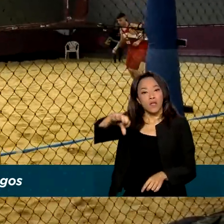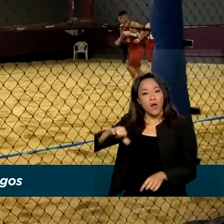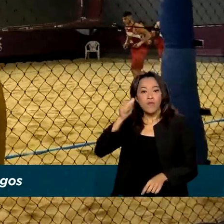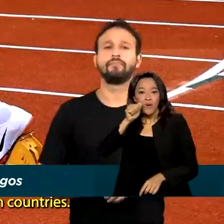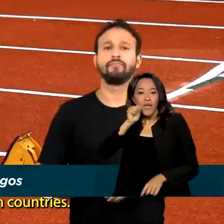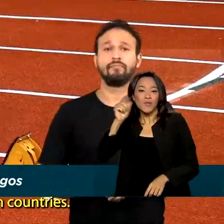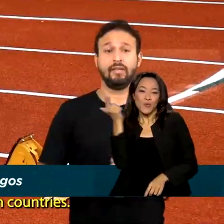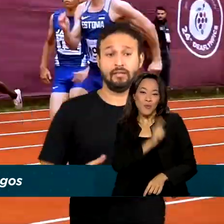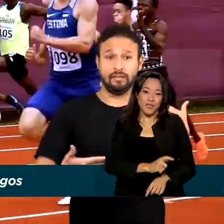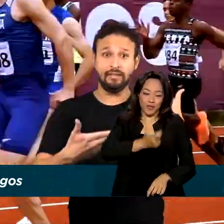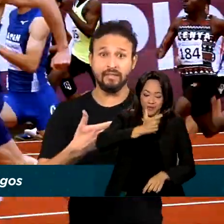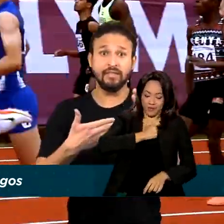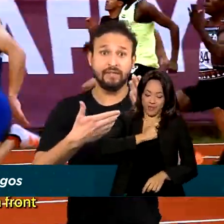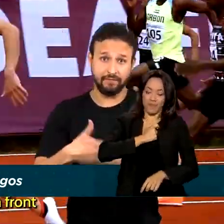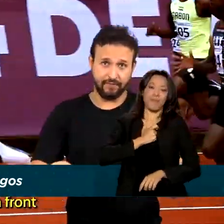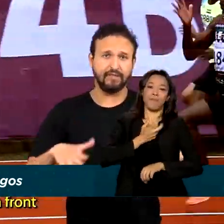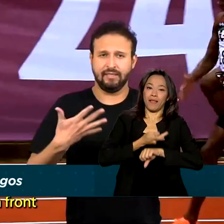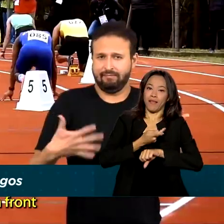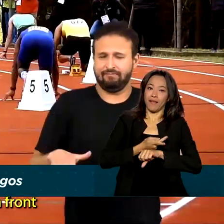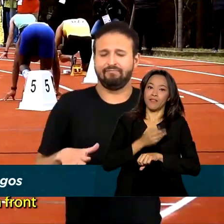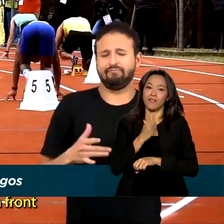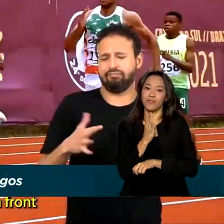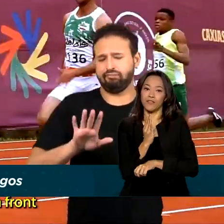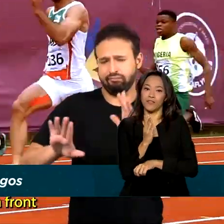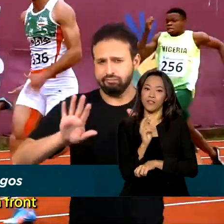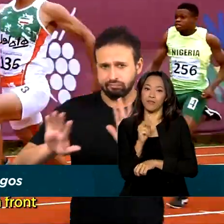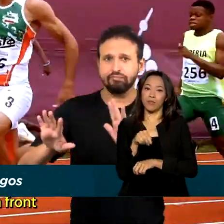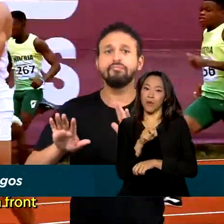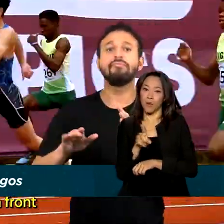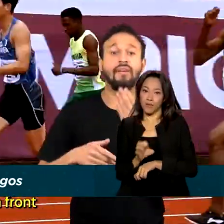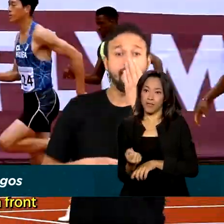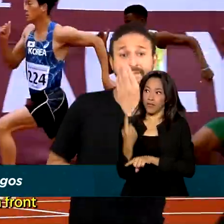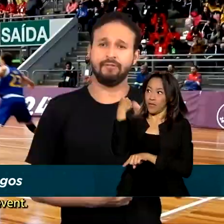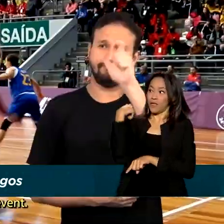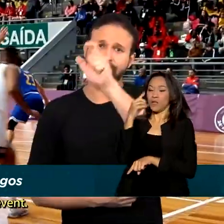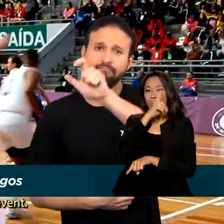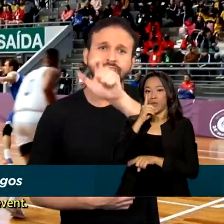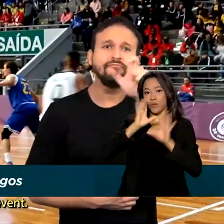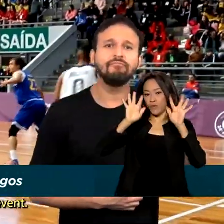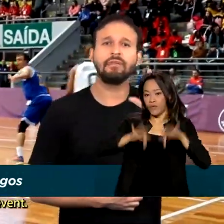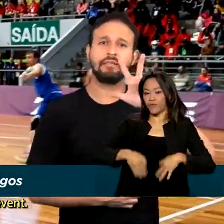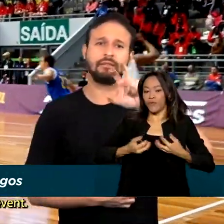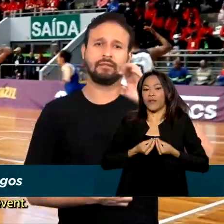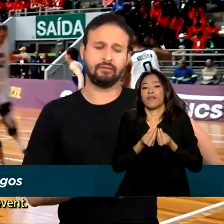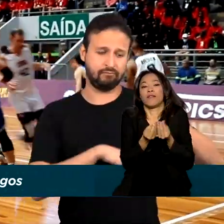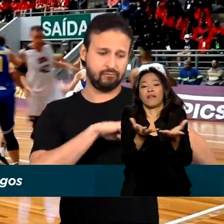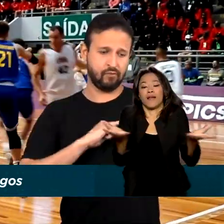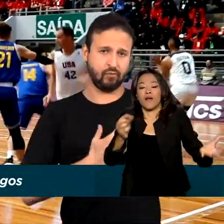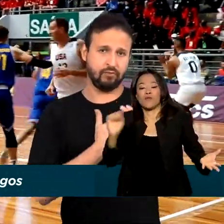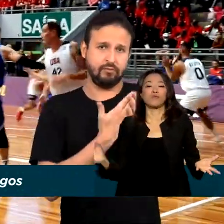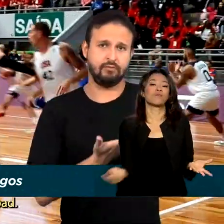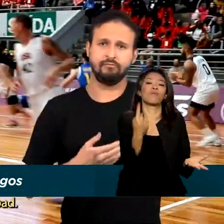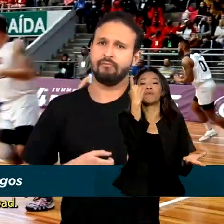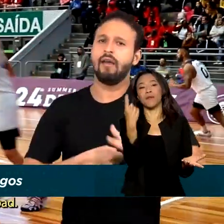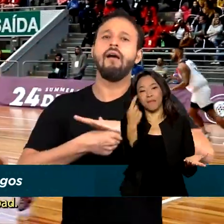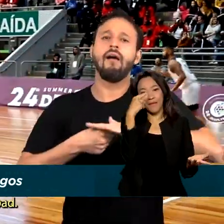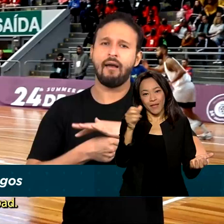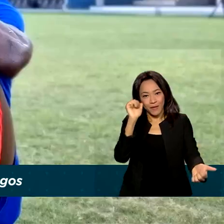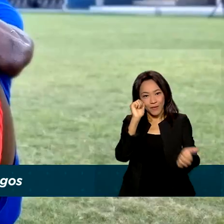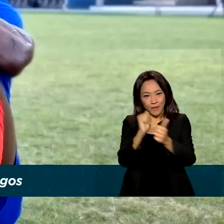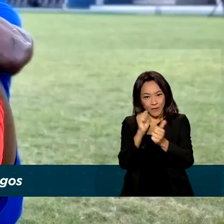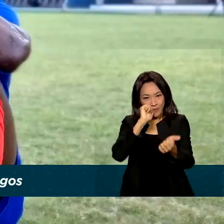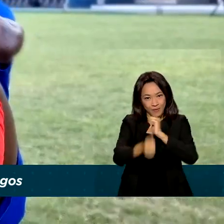seis medalhas de bronze. Na cerimônia de encerramento, no último domingo, foram entregues as medalhas aos primeiros colocados da Maratona